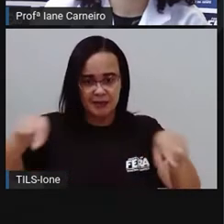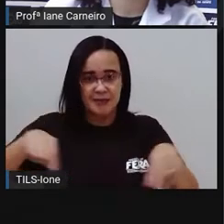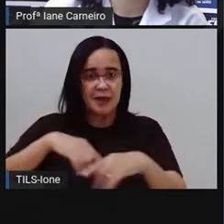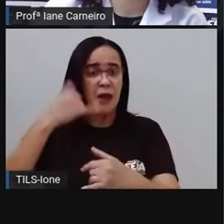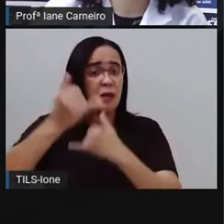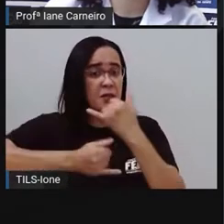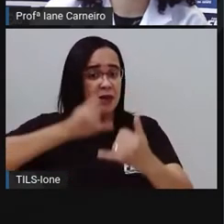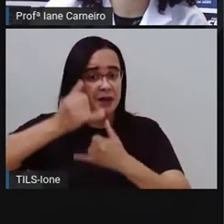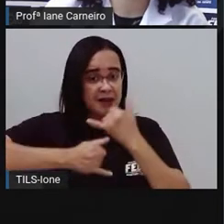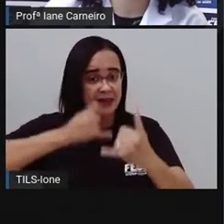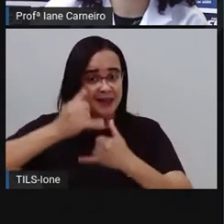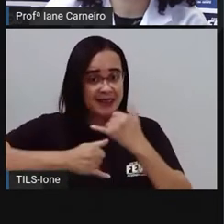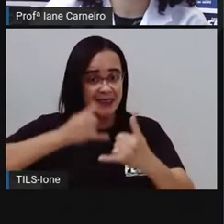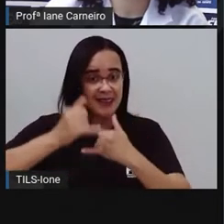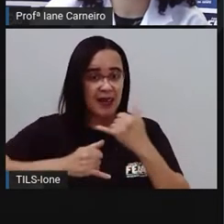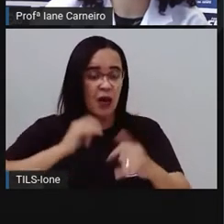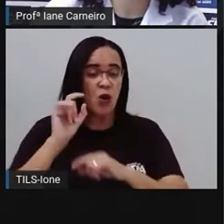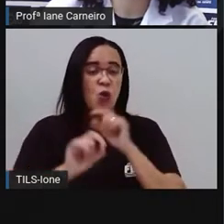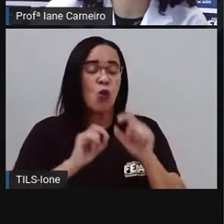De que é as meninas brincam?